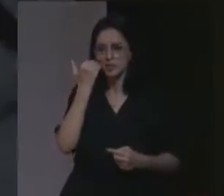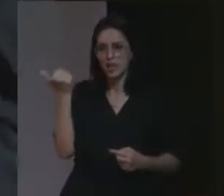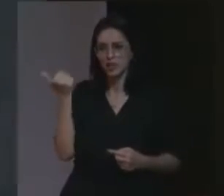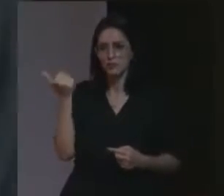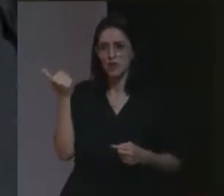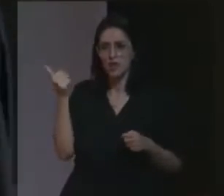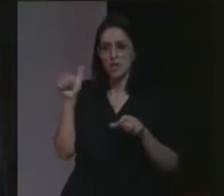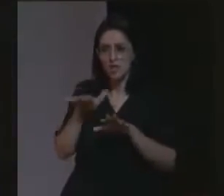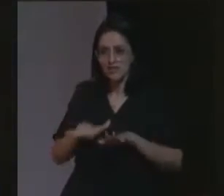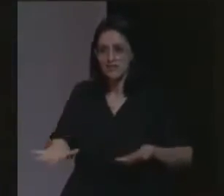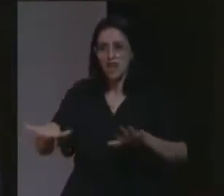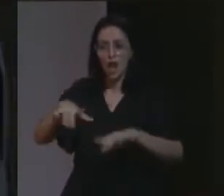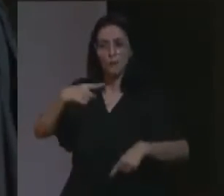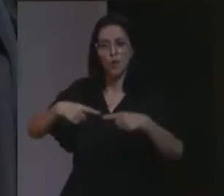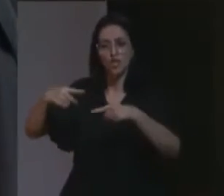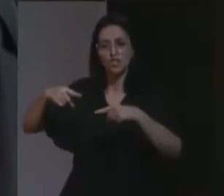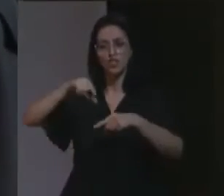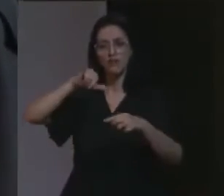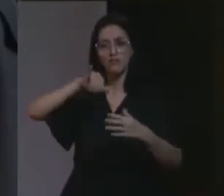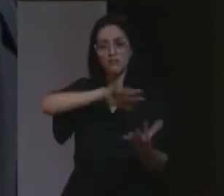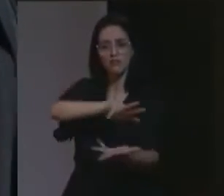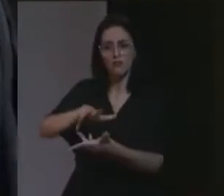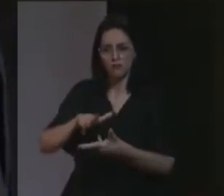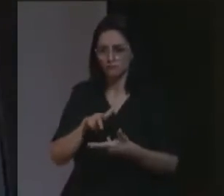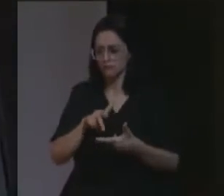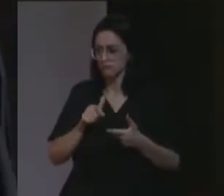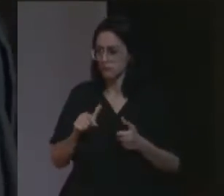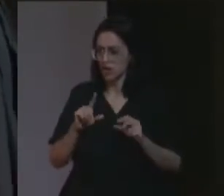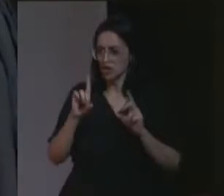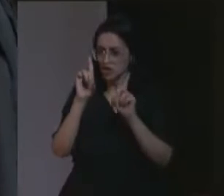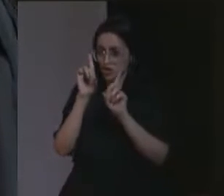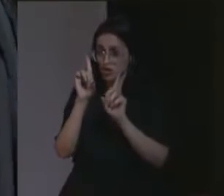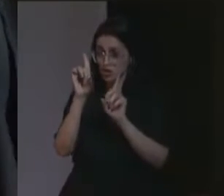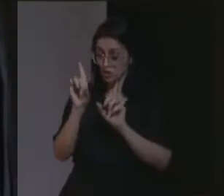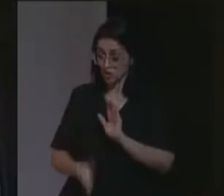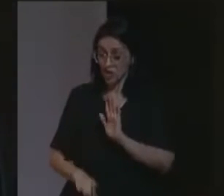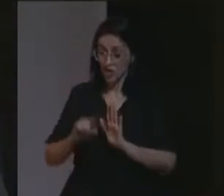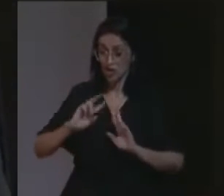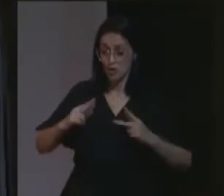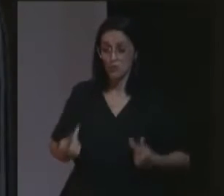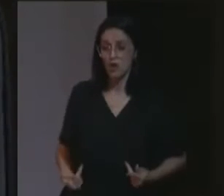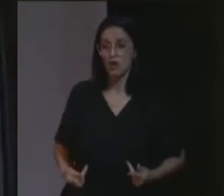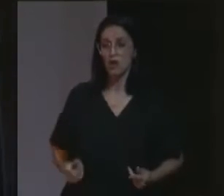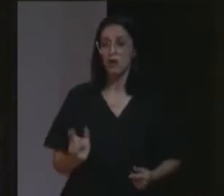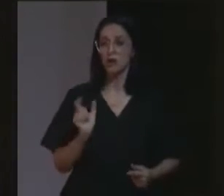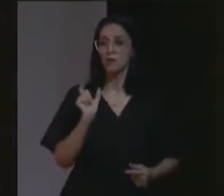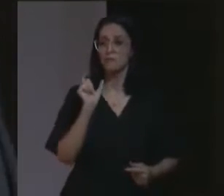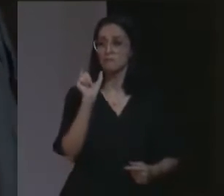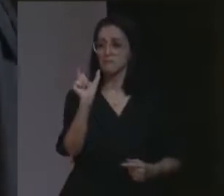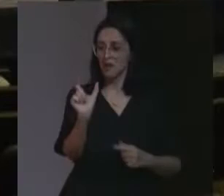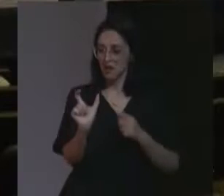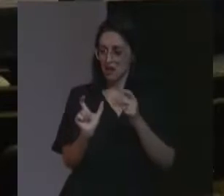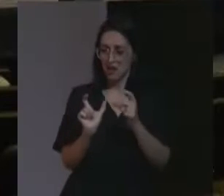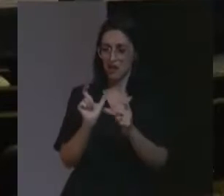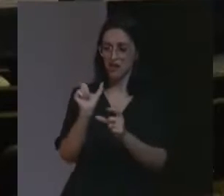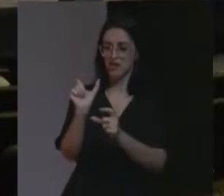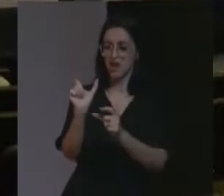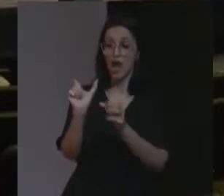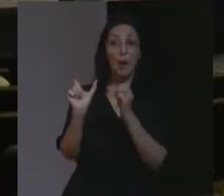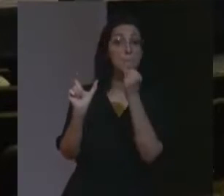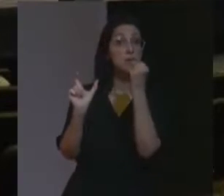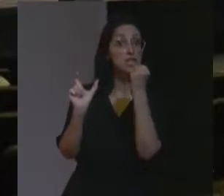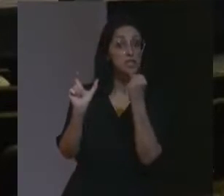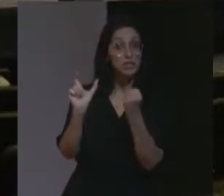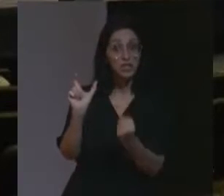que no terreno da política internacional, dos direitos humanos, as palavras, tem peso, as